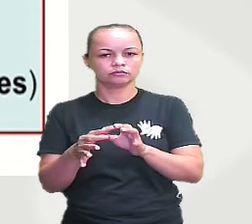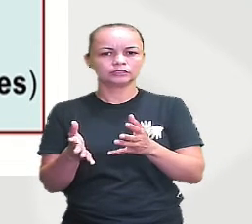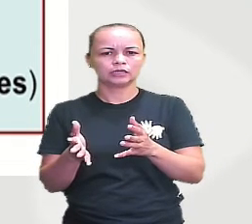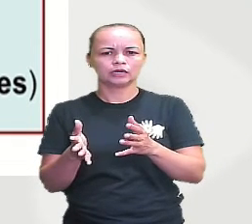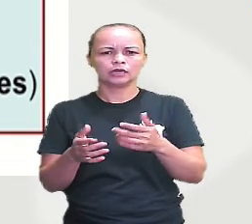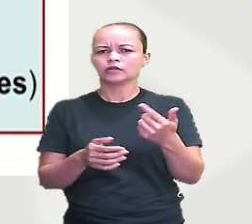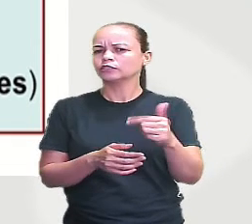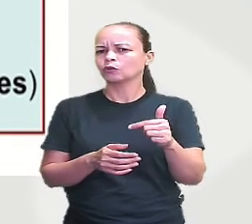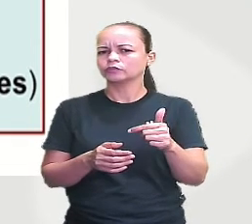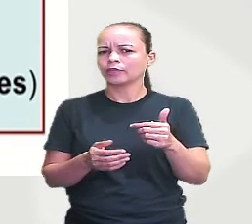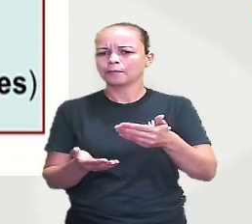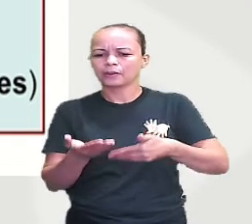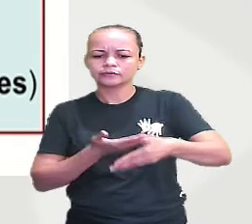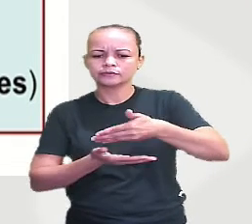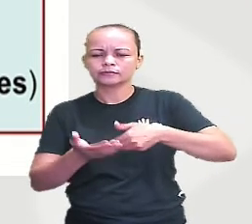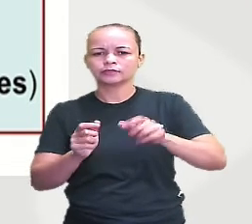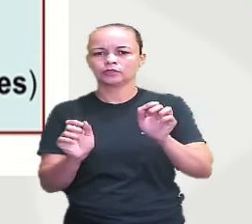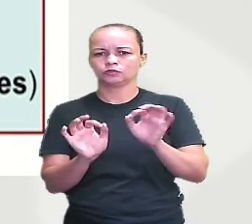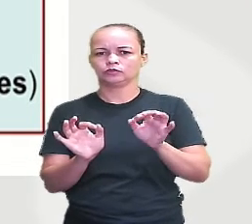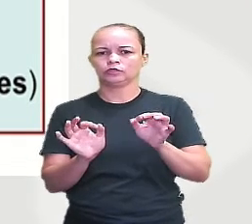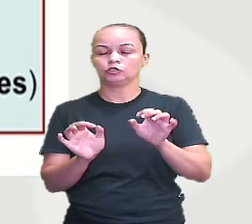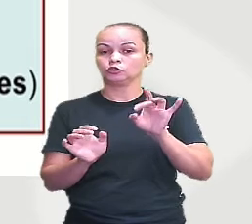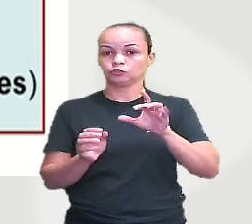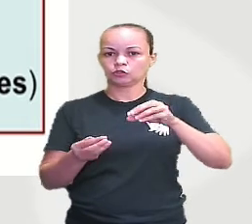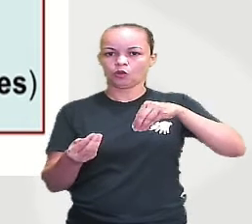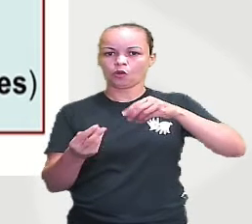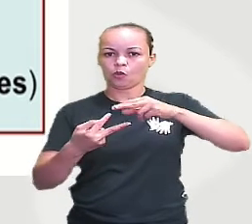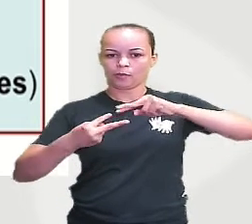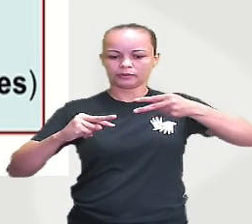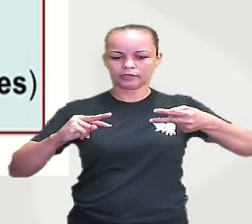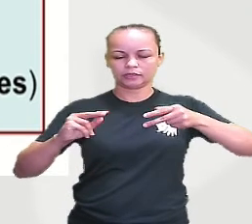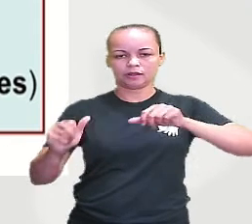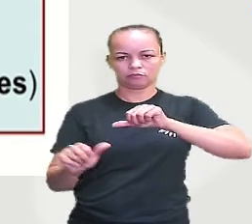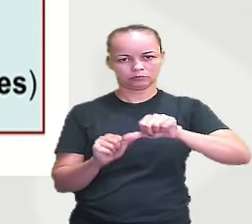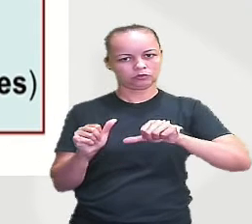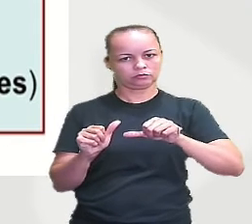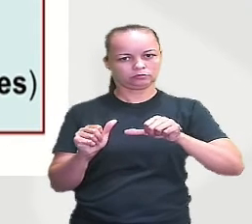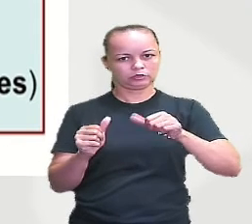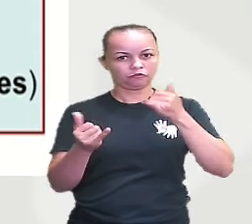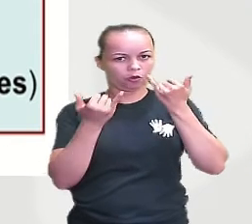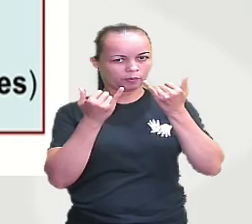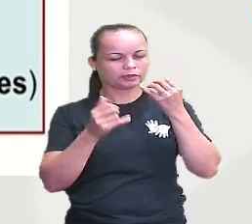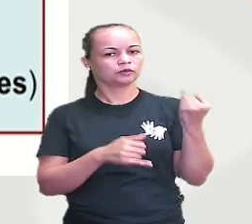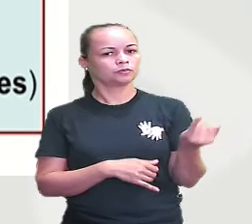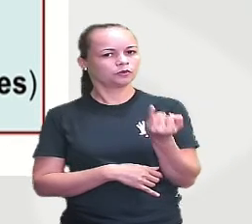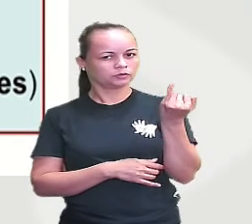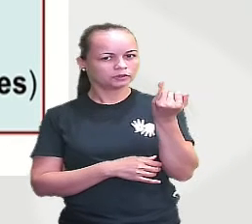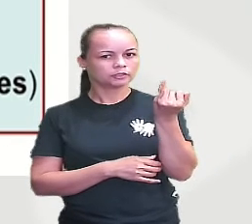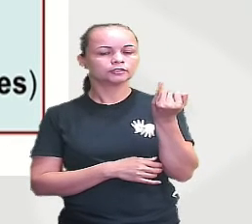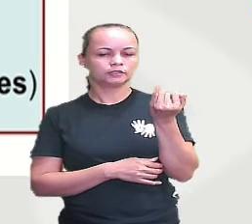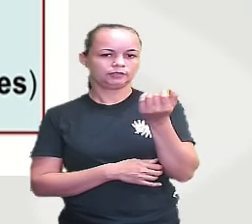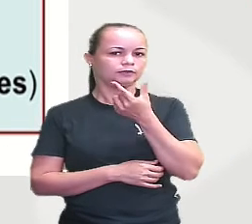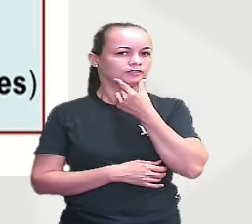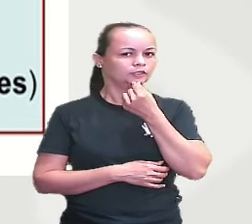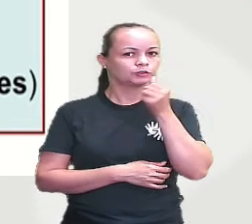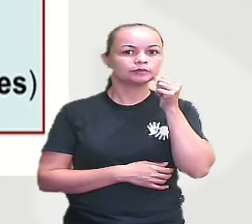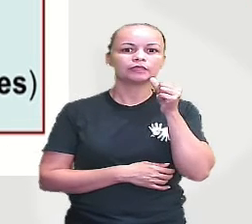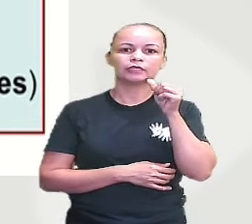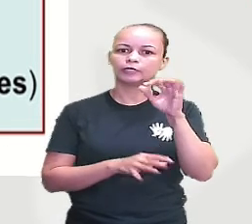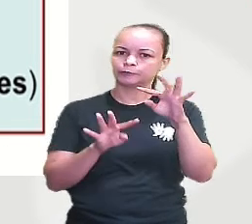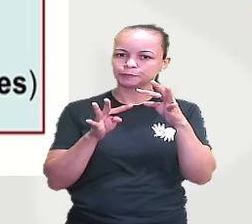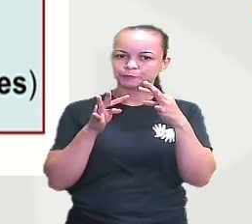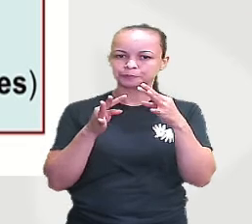E não tem participação de gameta, apenas troca de material genético. Não esquece dessa informação, pequeno paquito e paquita do meu coração.